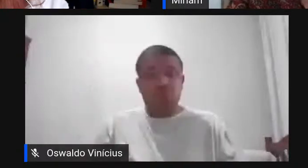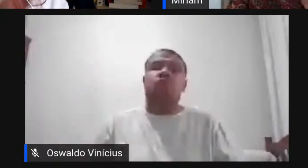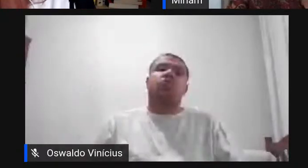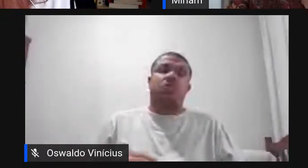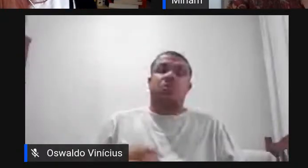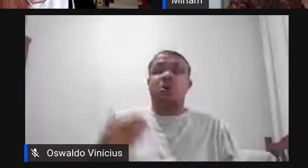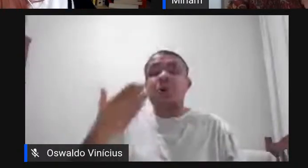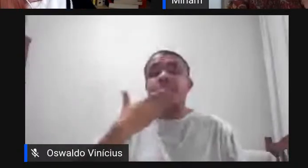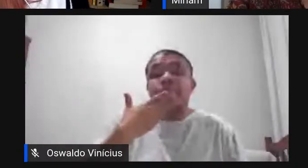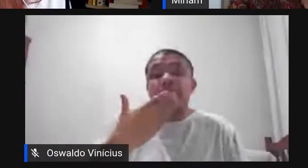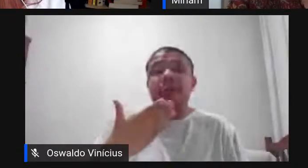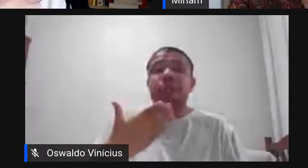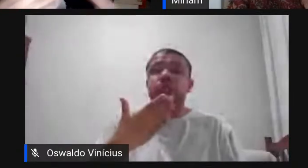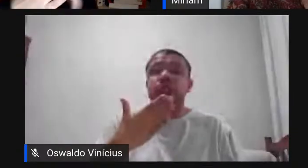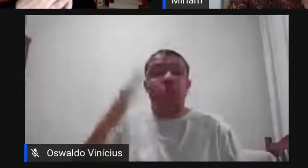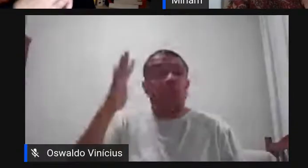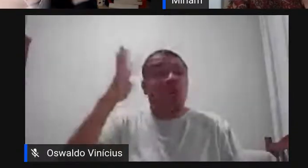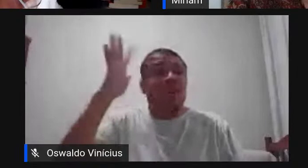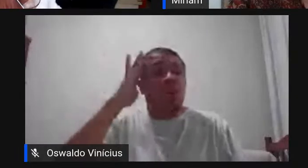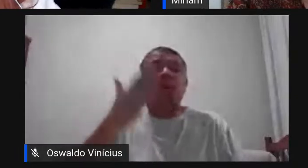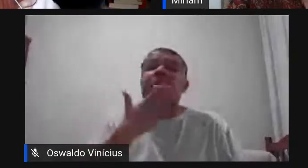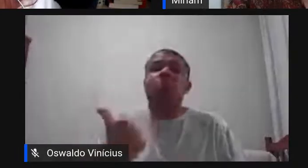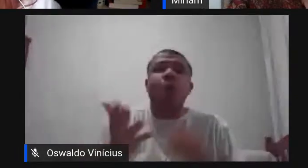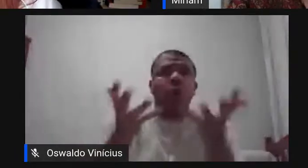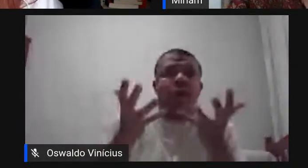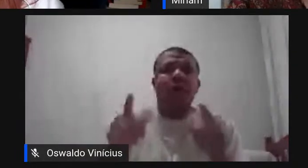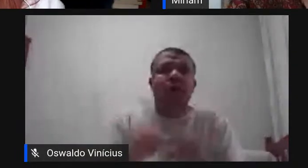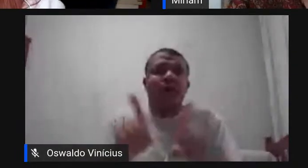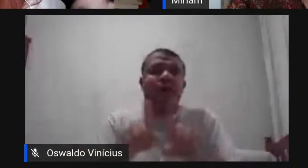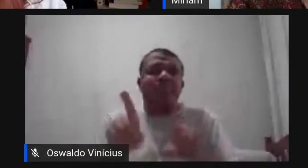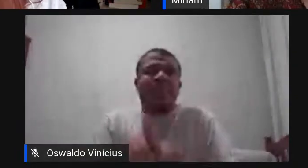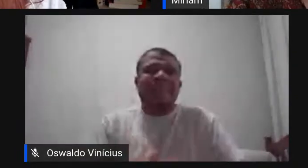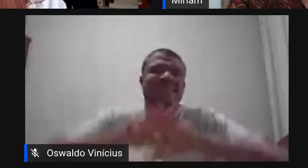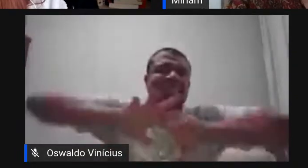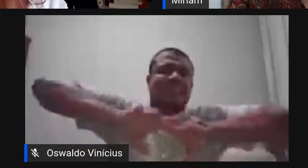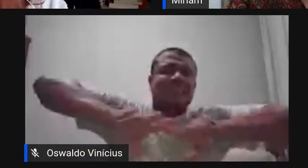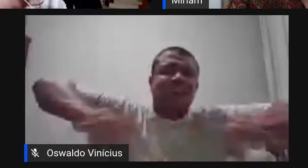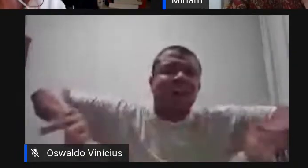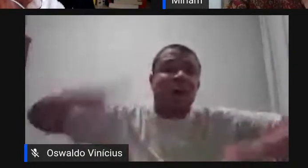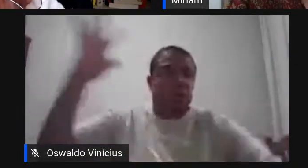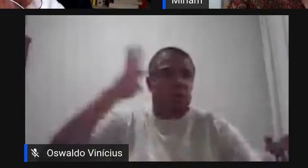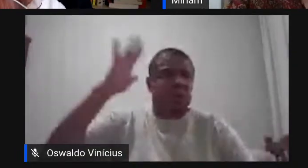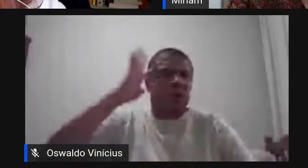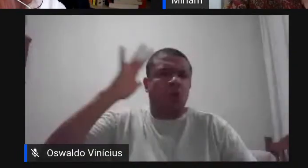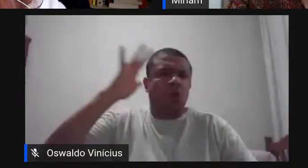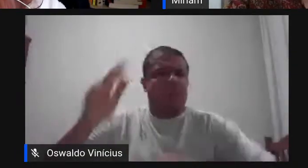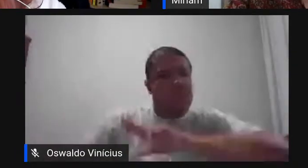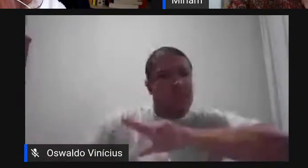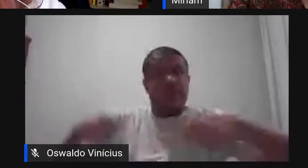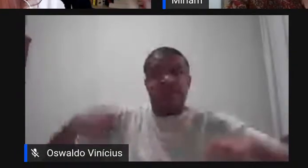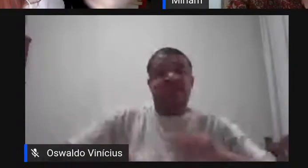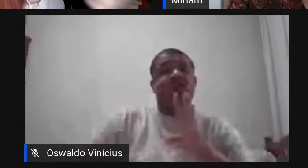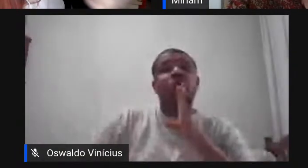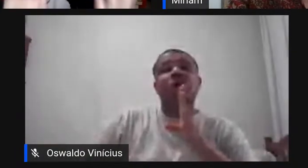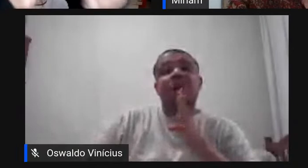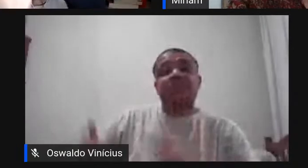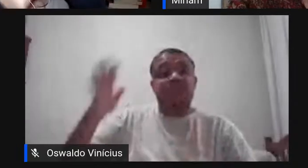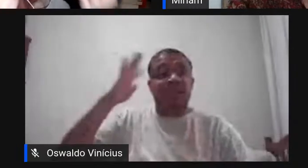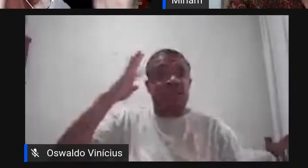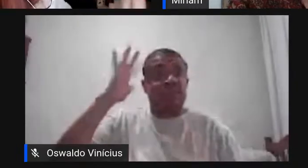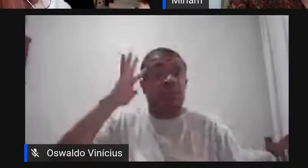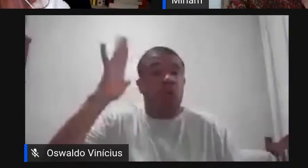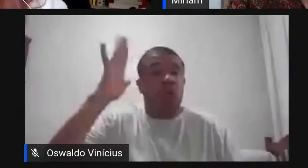só que para identificar isso a gente precisa ter um repertório de teorias se você não conhece a teoria você quer saber